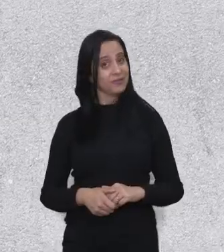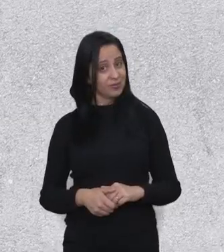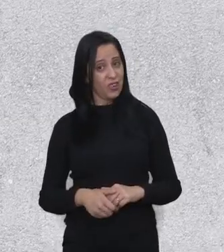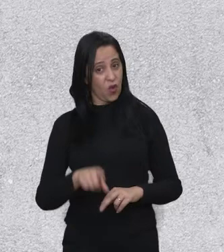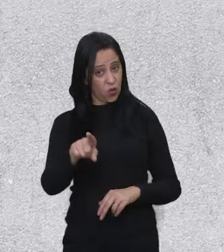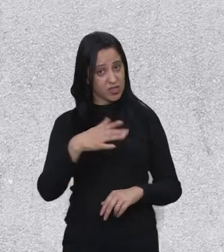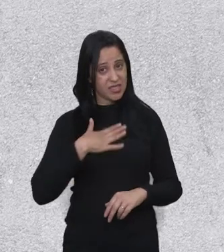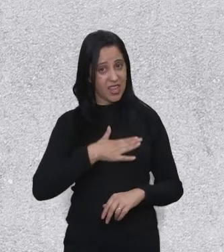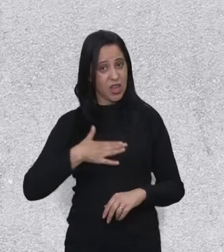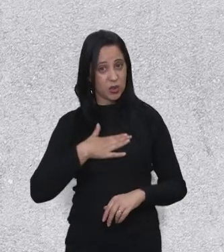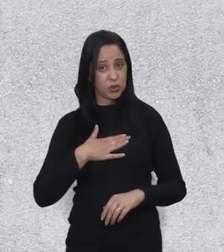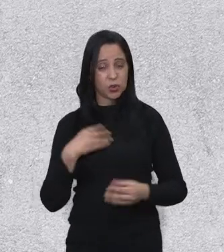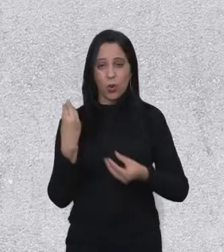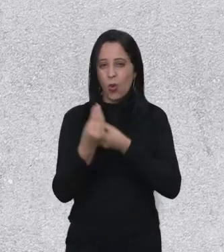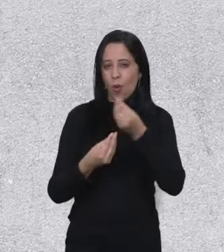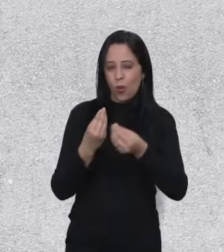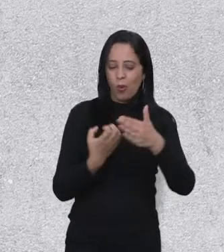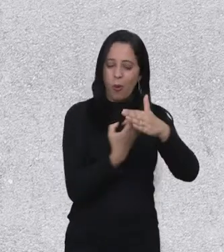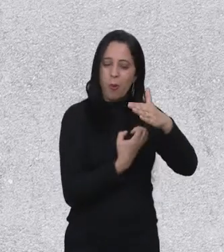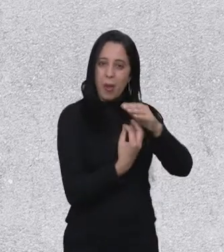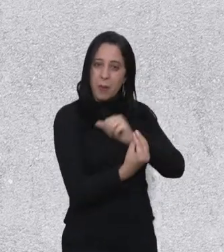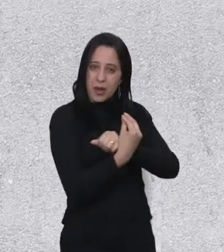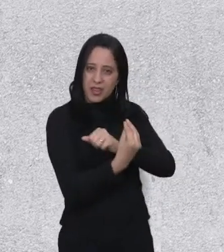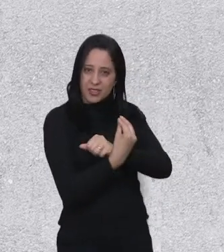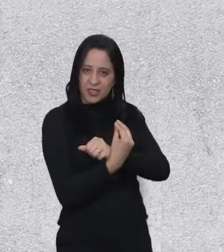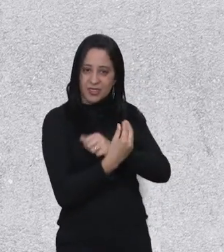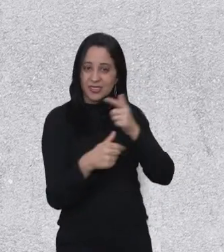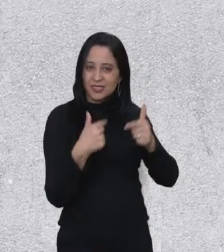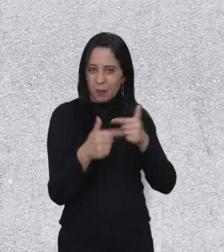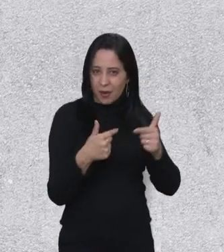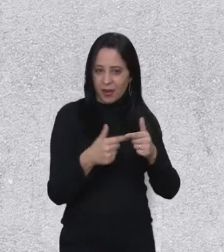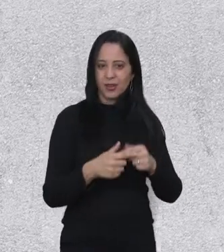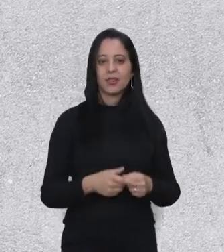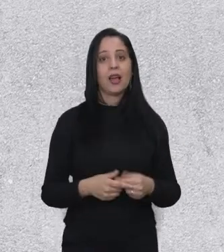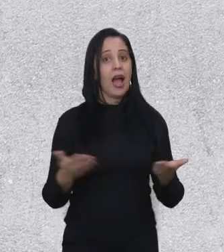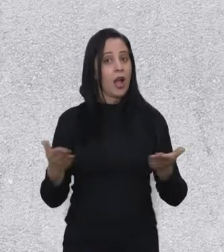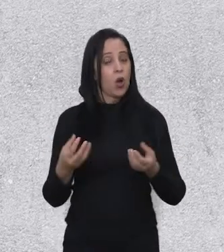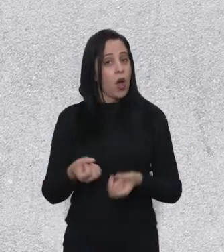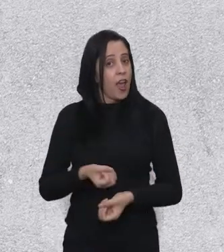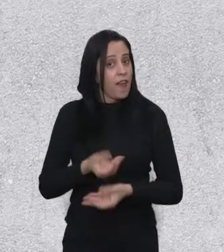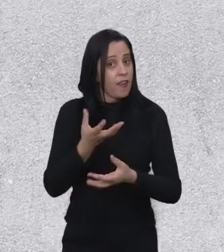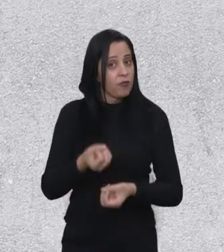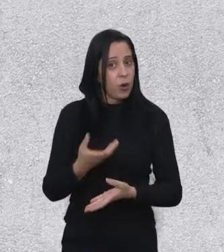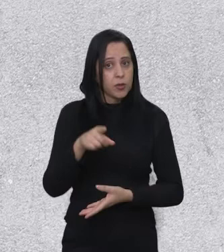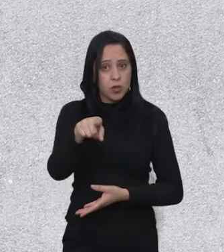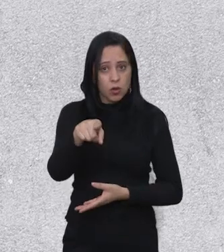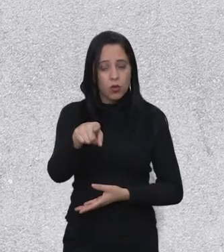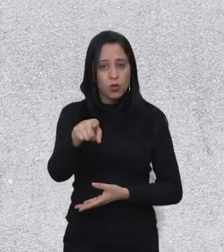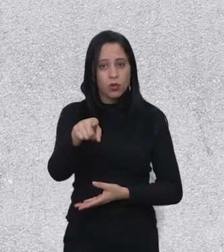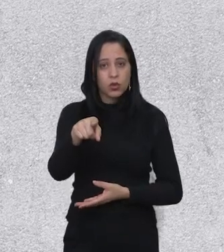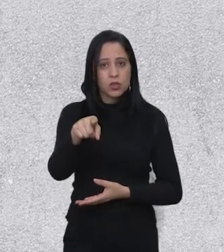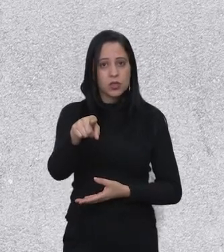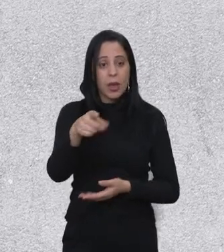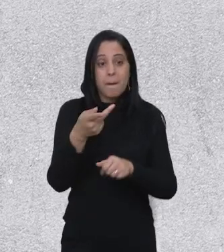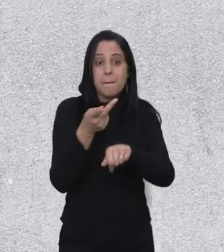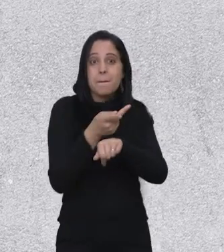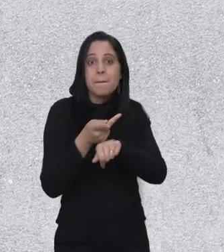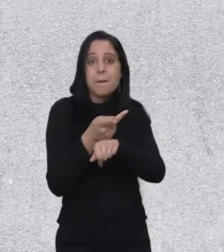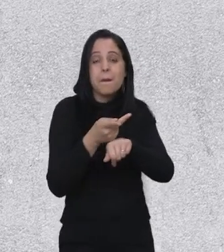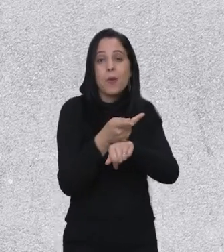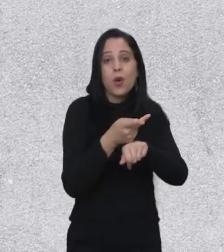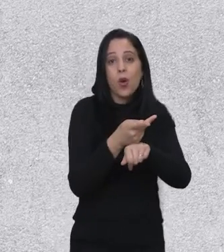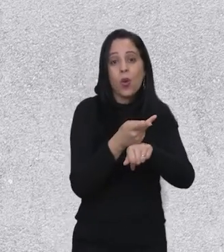E aí, gostou de saber como uma incubadora de empresas funciona? Agora, vou te passar informações para você correr atrás de uma